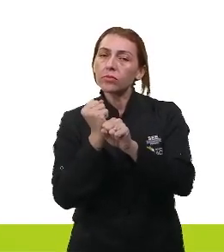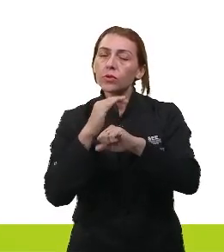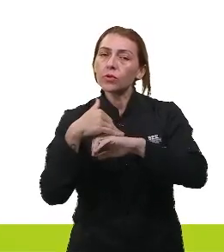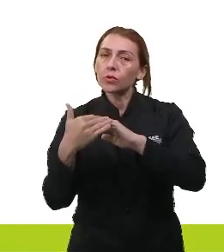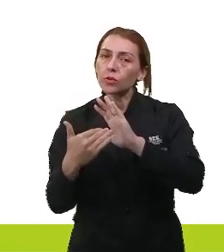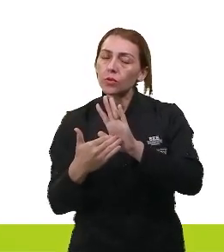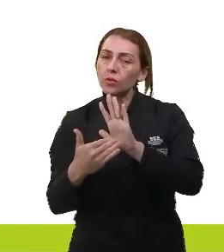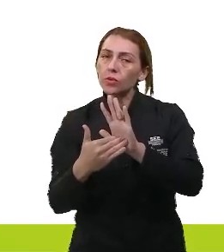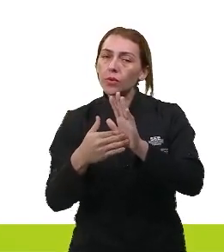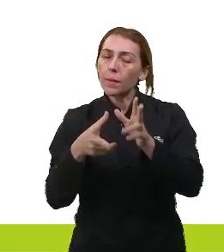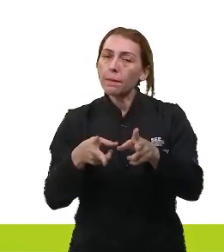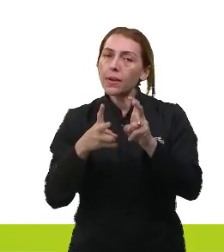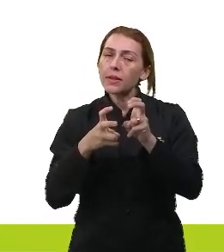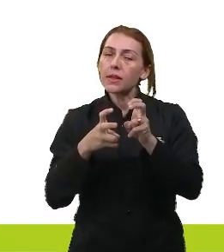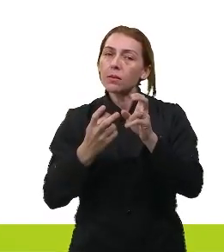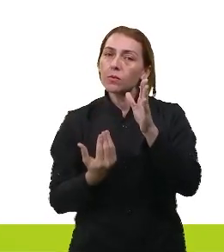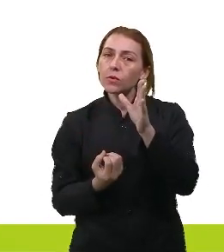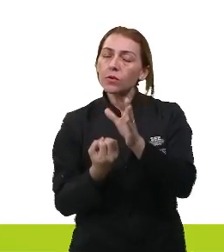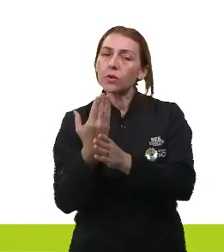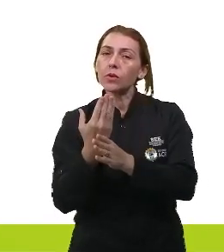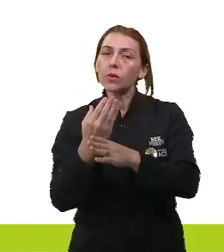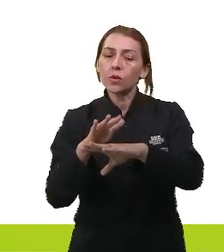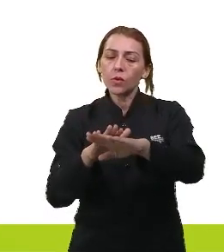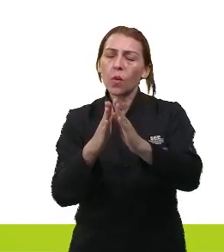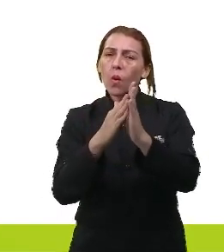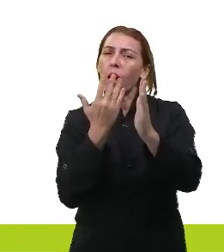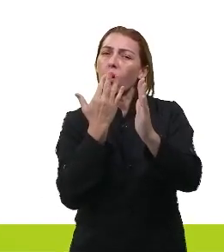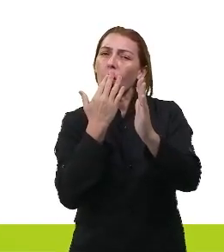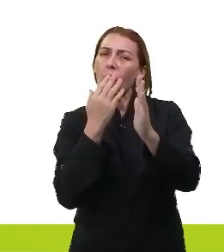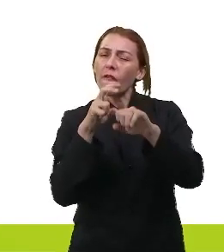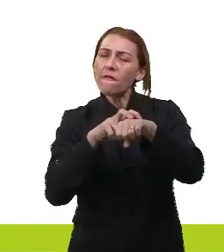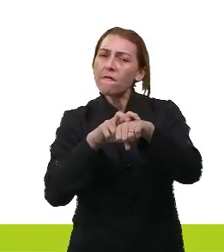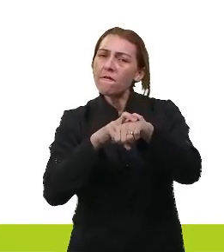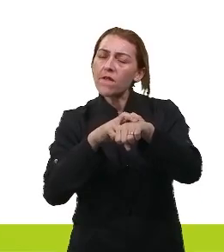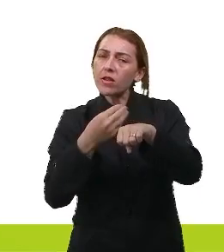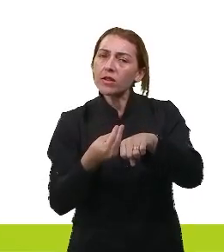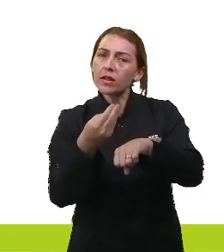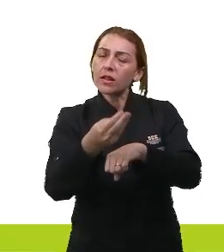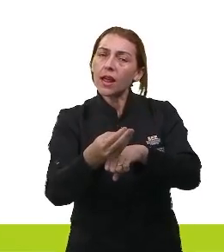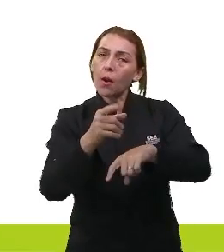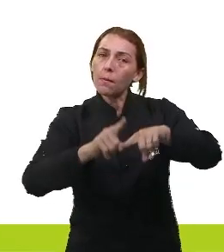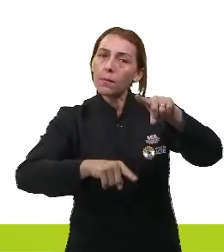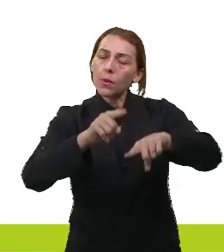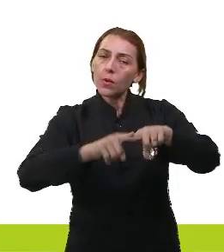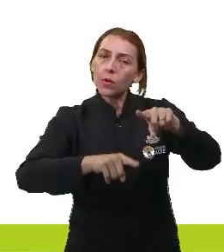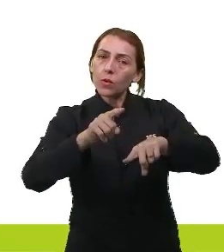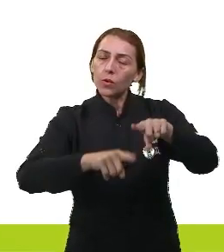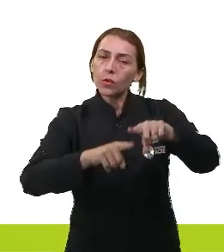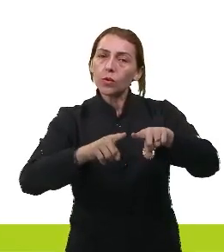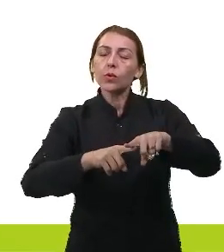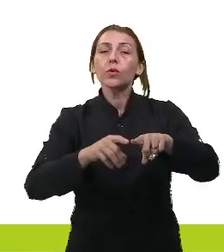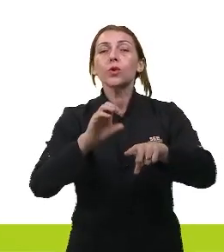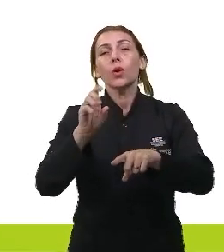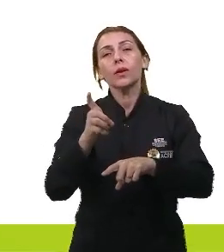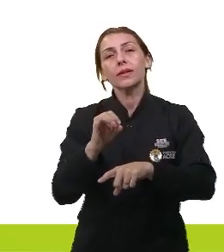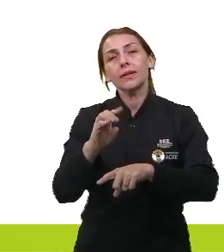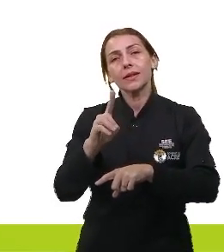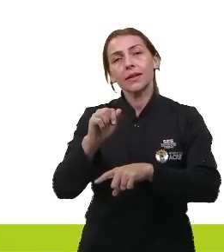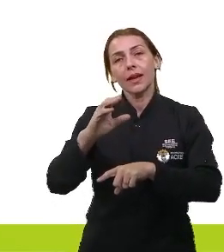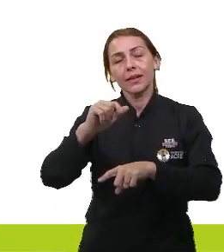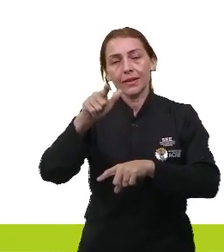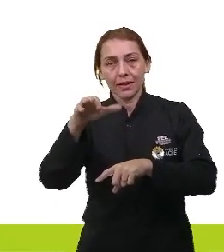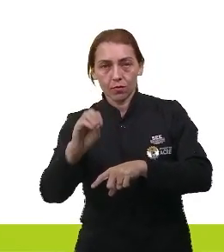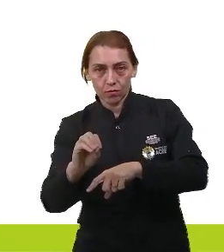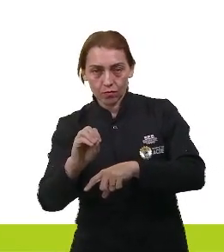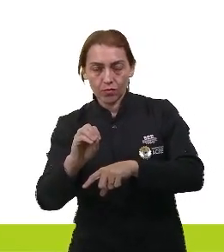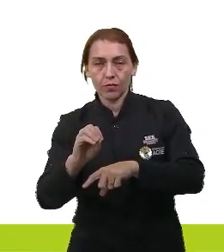todavia, observa-se o aparecimento de uma coloração verde, que é atribuída ao produto da reação de oxidação do cobre pelo ar.